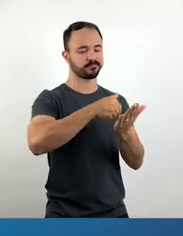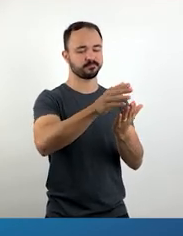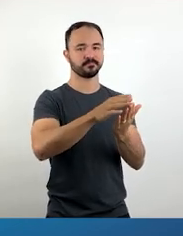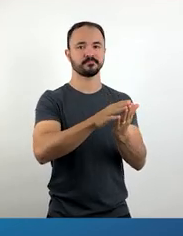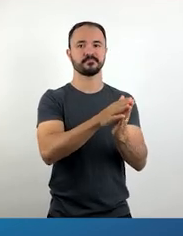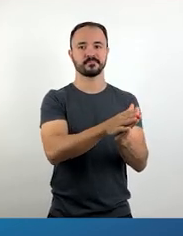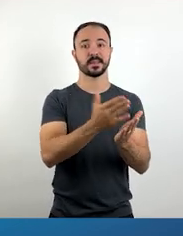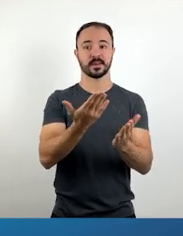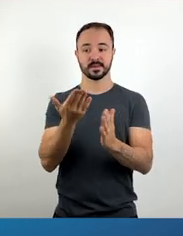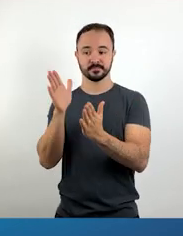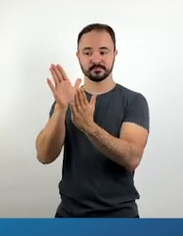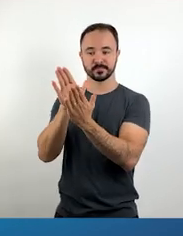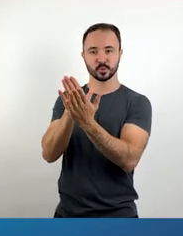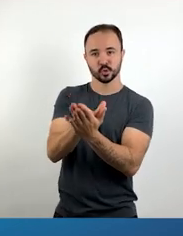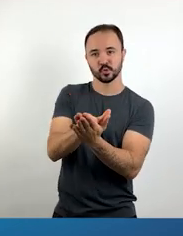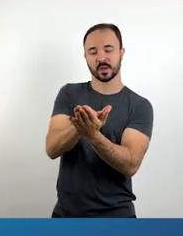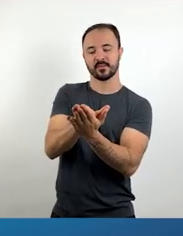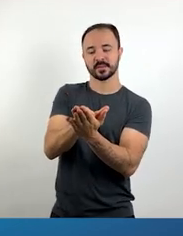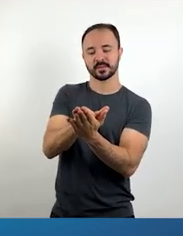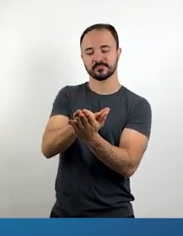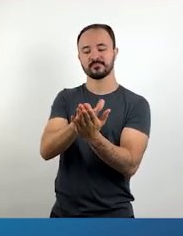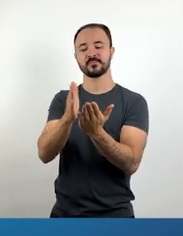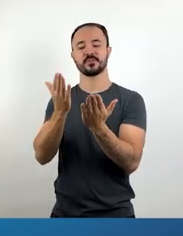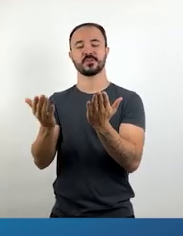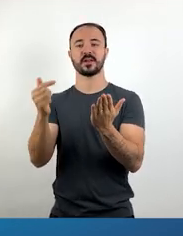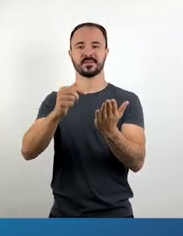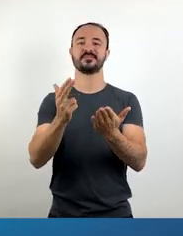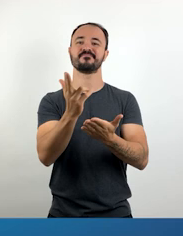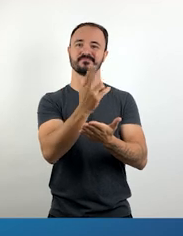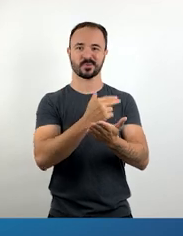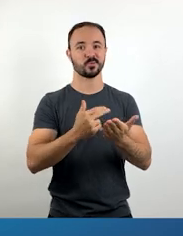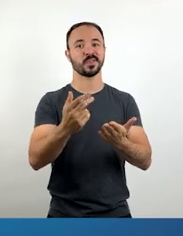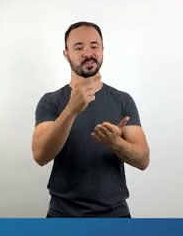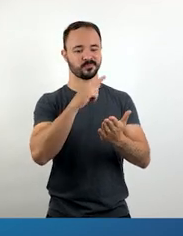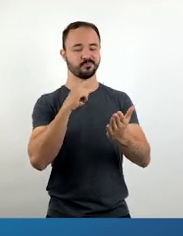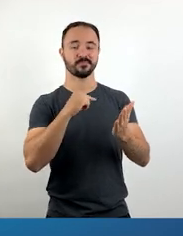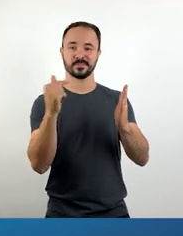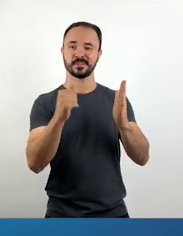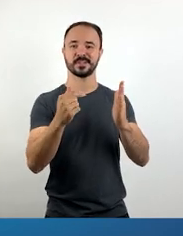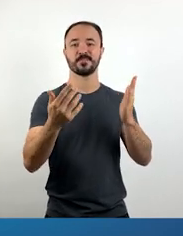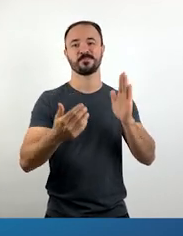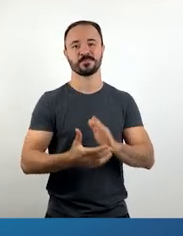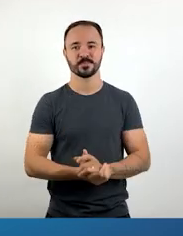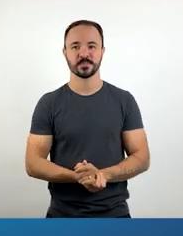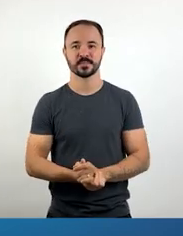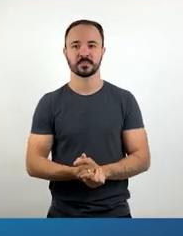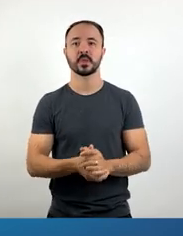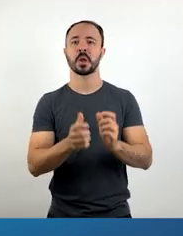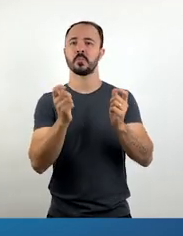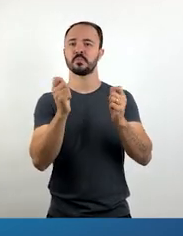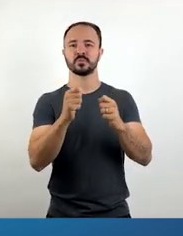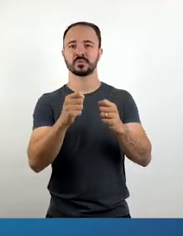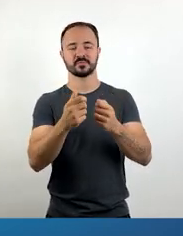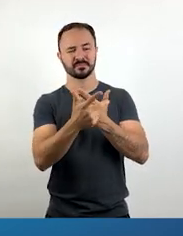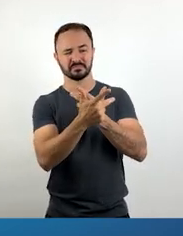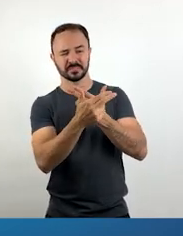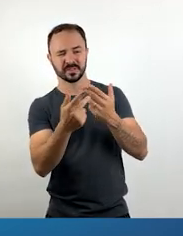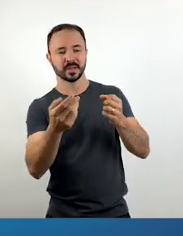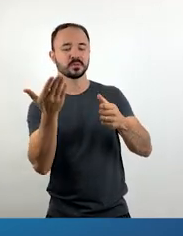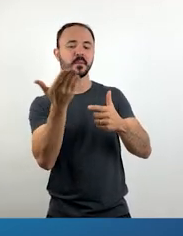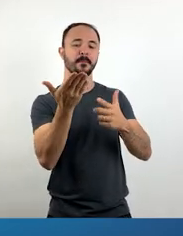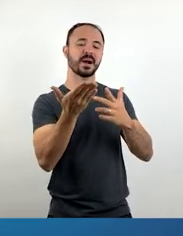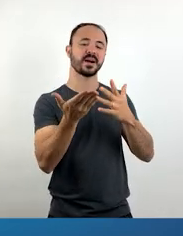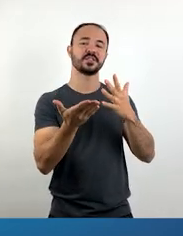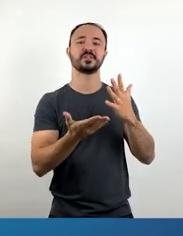tecido ou um papel. Os folhetos podem conter até 64 páginas e costumam ser impressos em